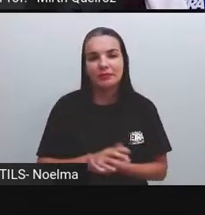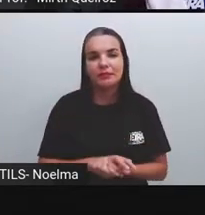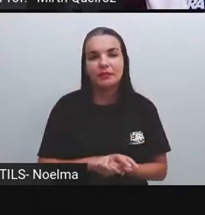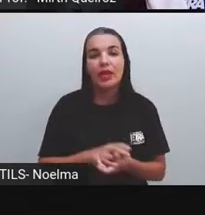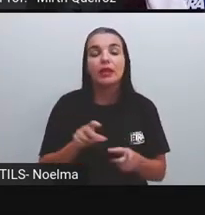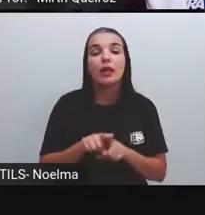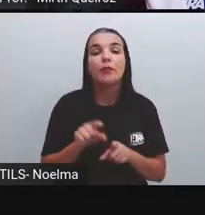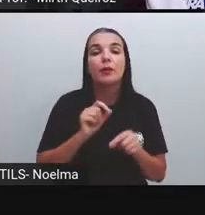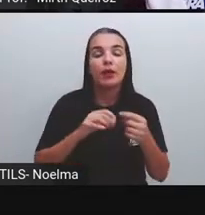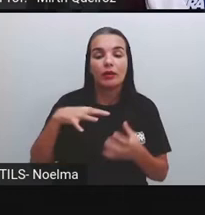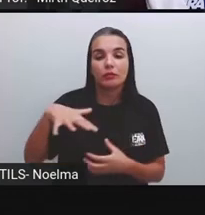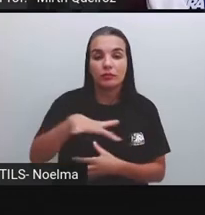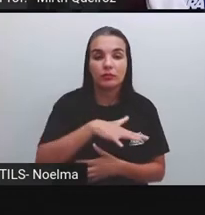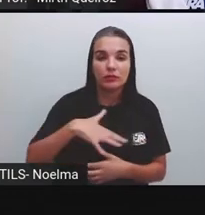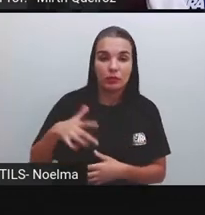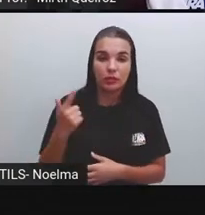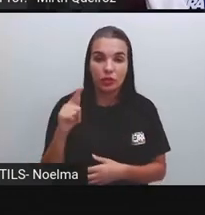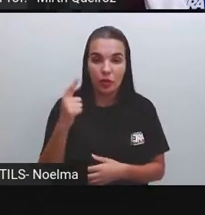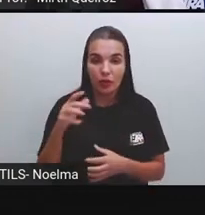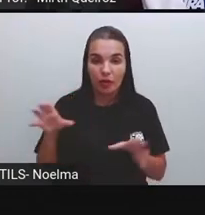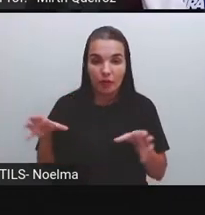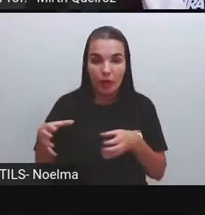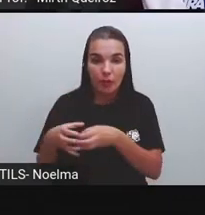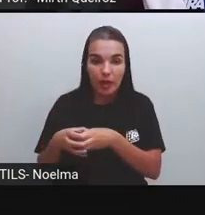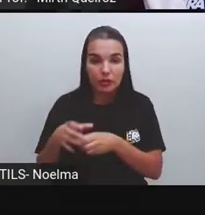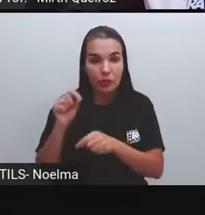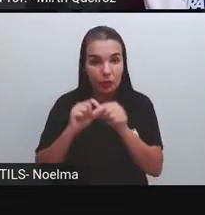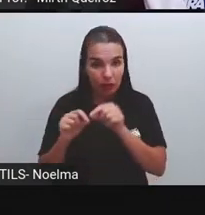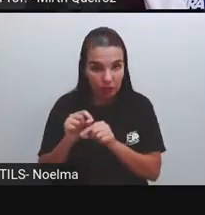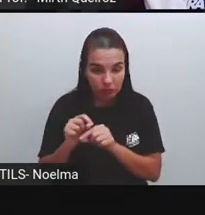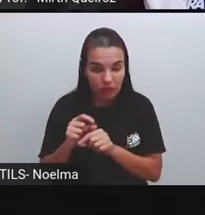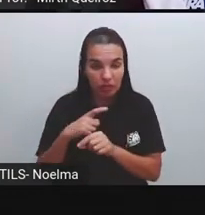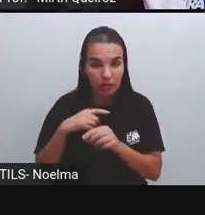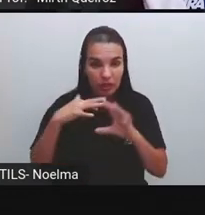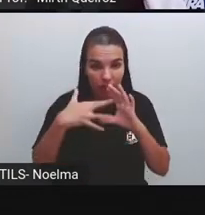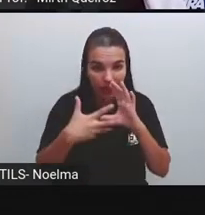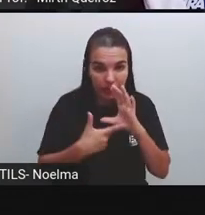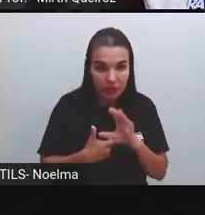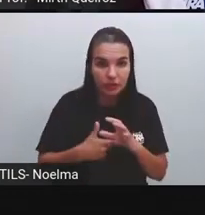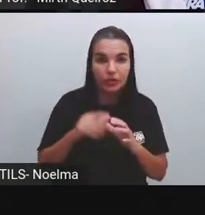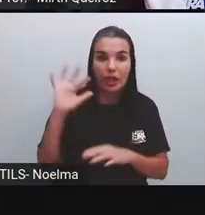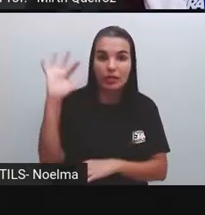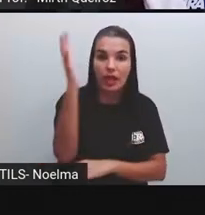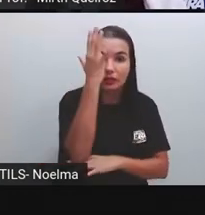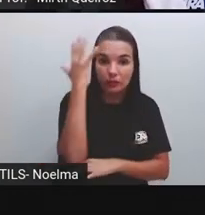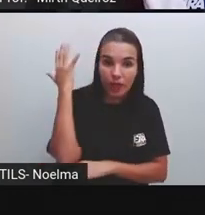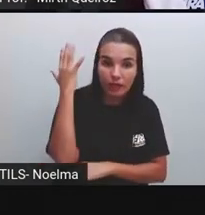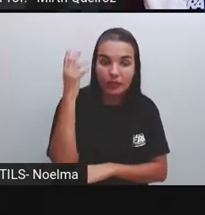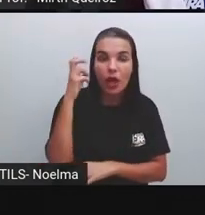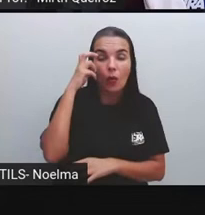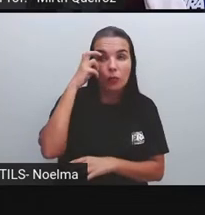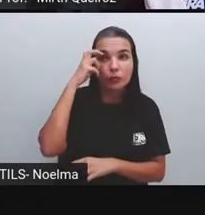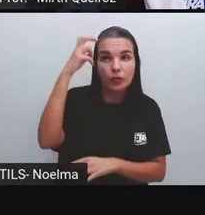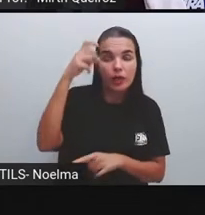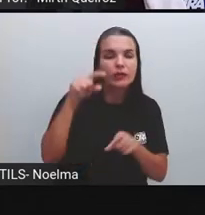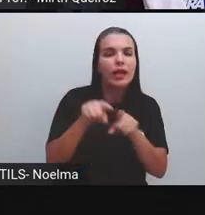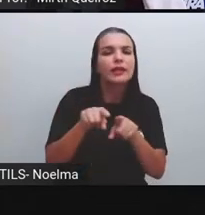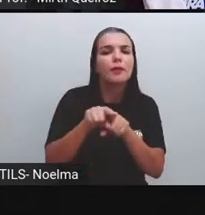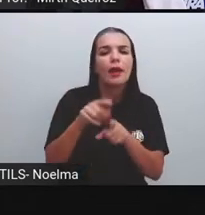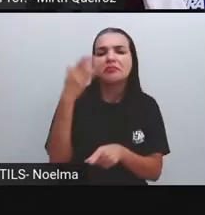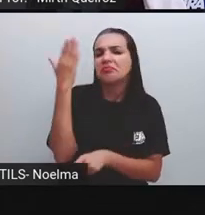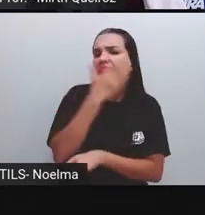O espaço geográfico, ele vai ser formado por elementos naturais, culturais e também